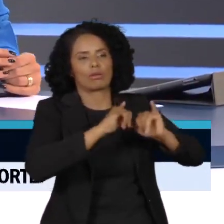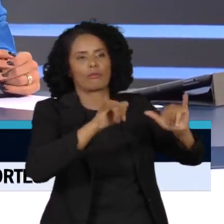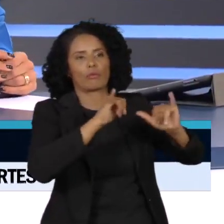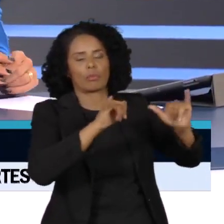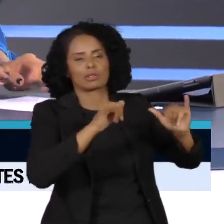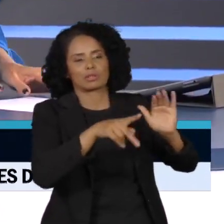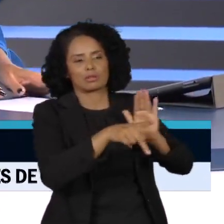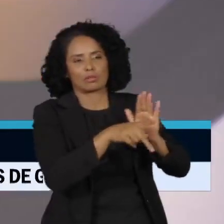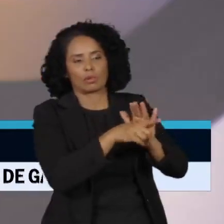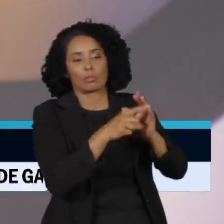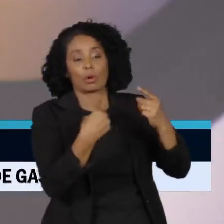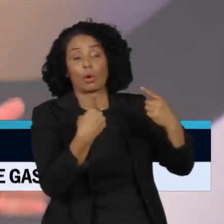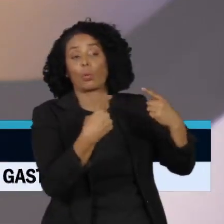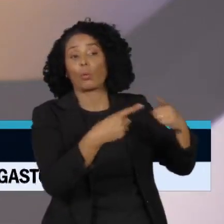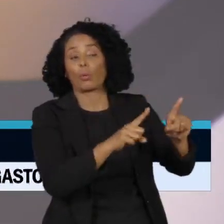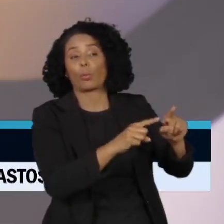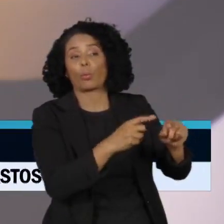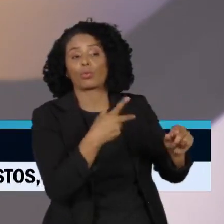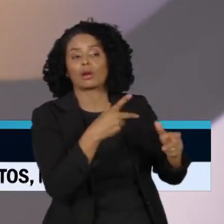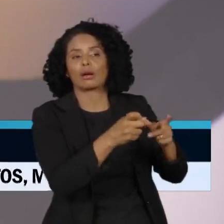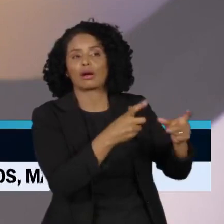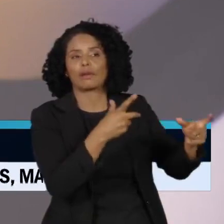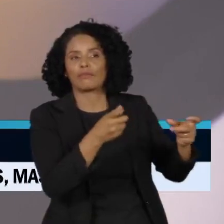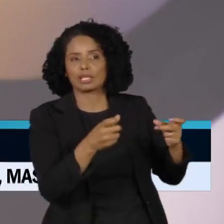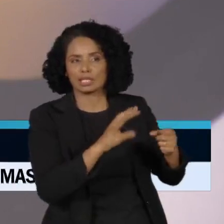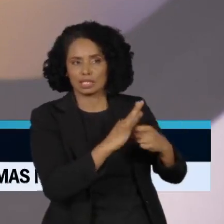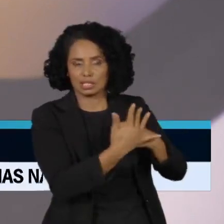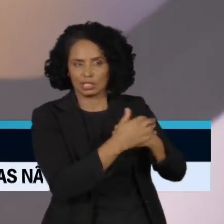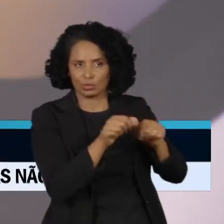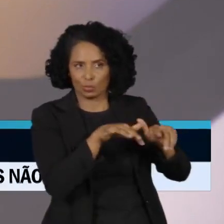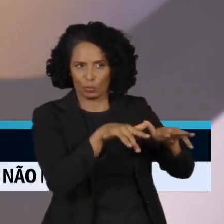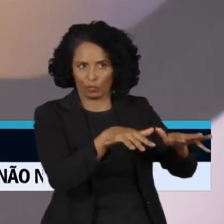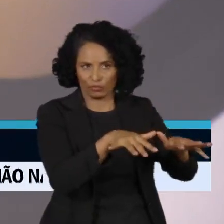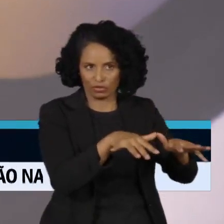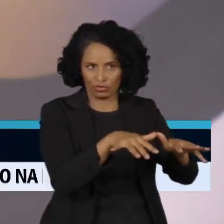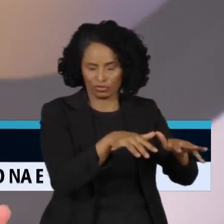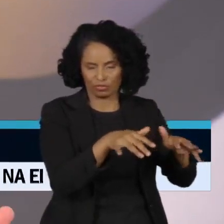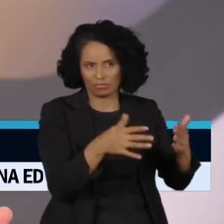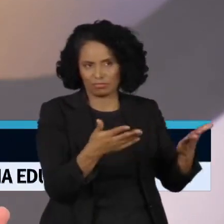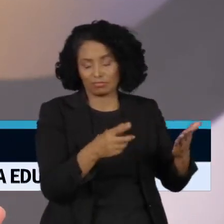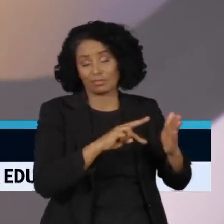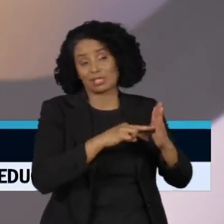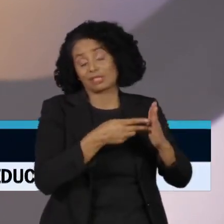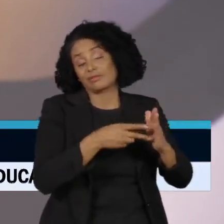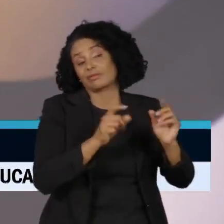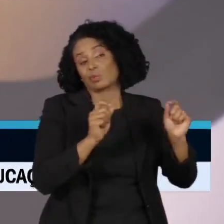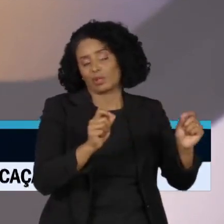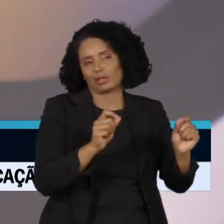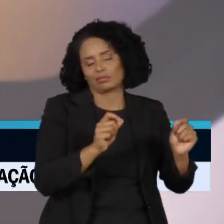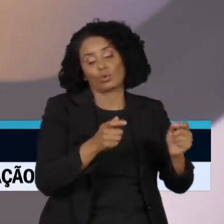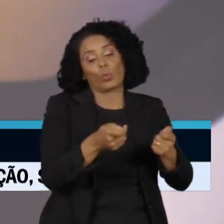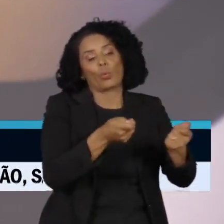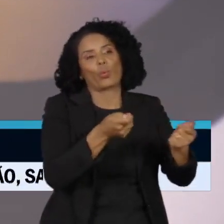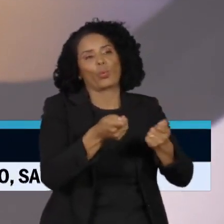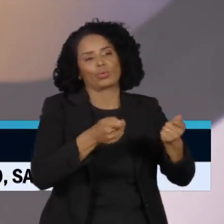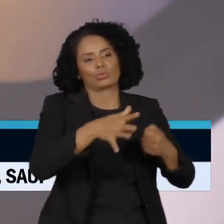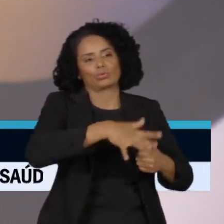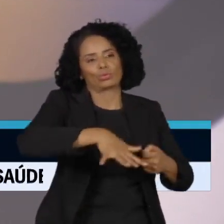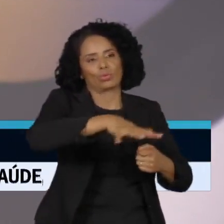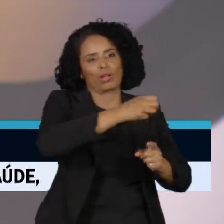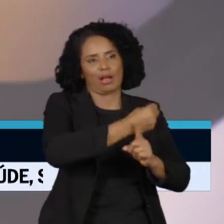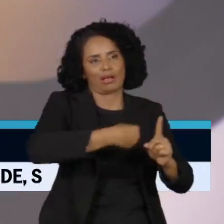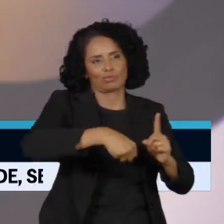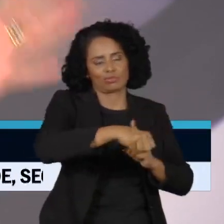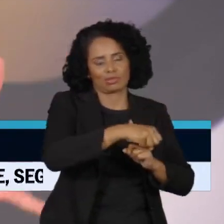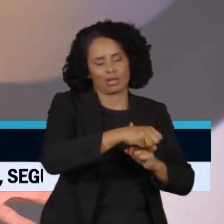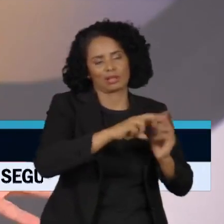nossa política de saúde. Vocês podem reduzir o alcance? Para eles, isso é violar a liberdade de expressão. E nos Estados Unidos, esse é um problema, porque liberdade de expressão é uma